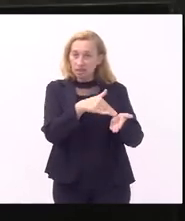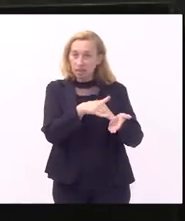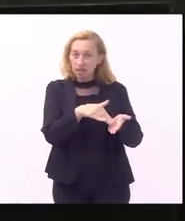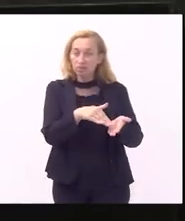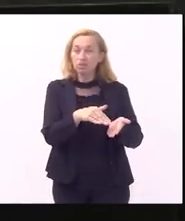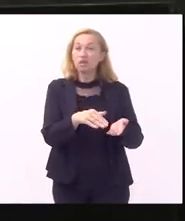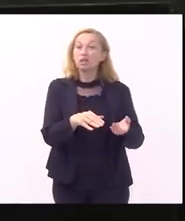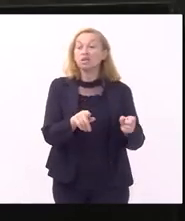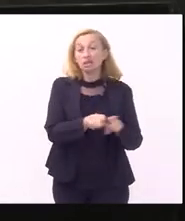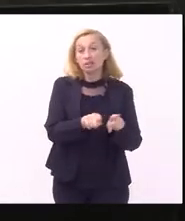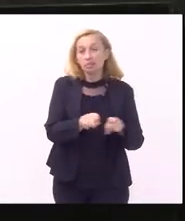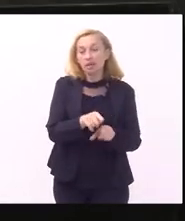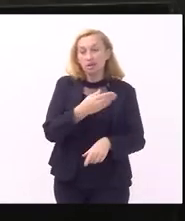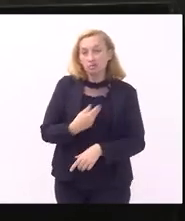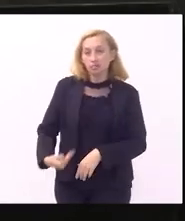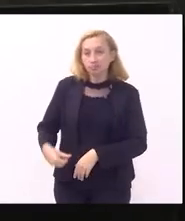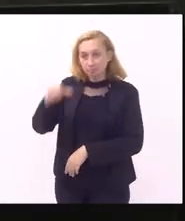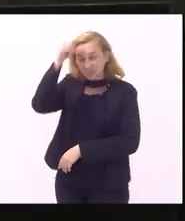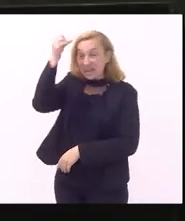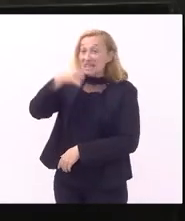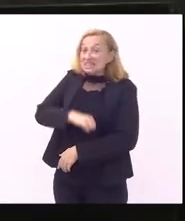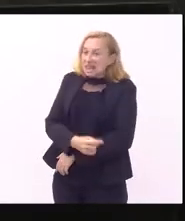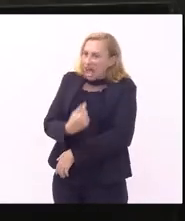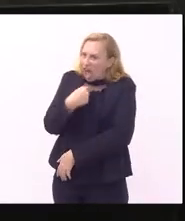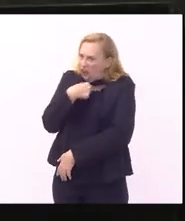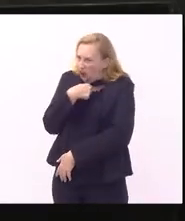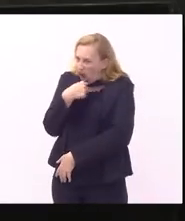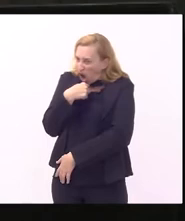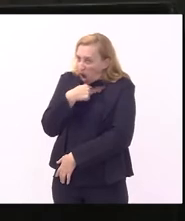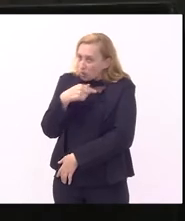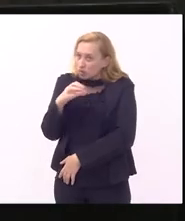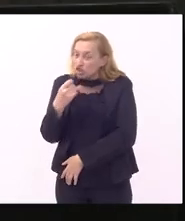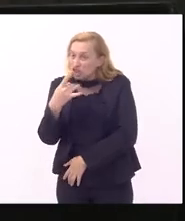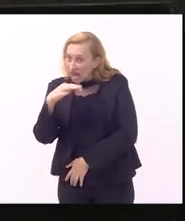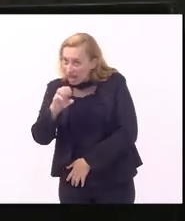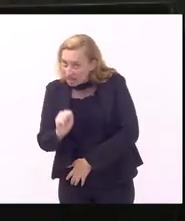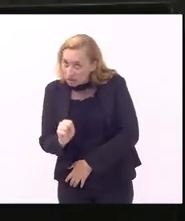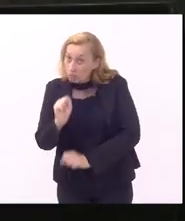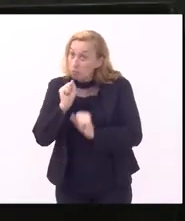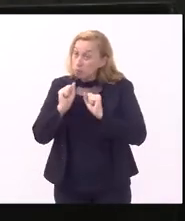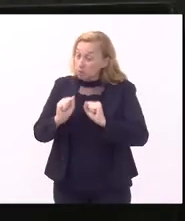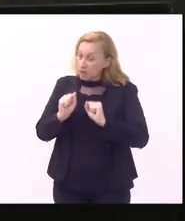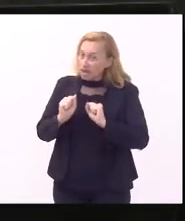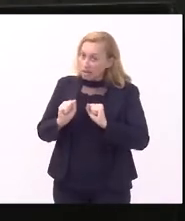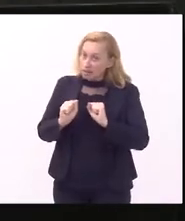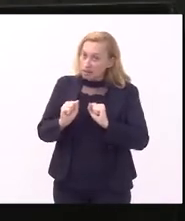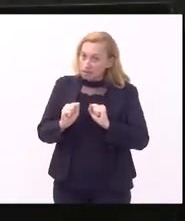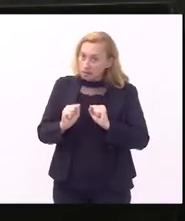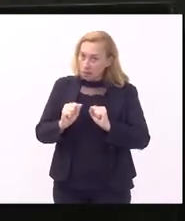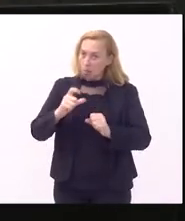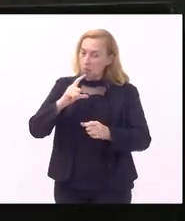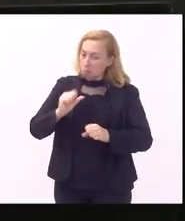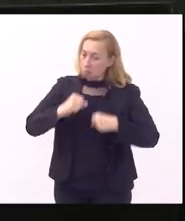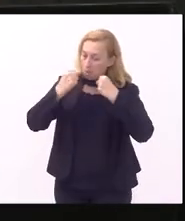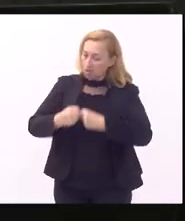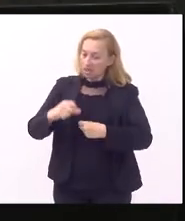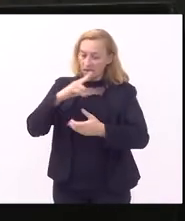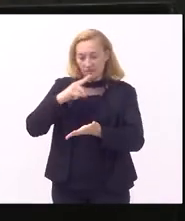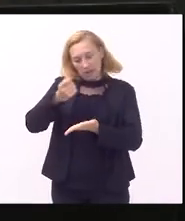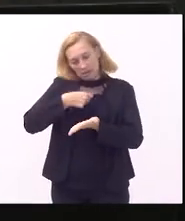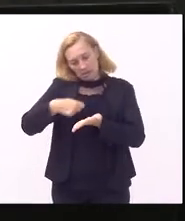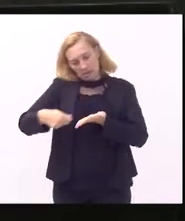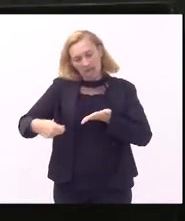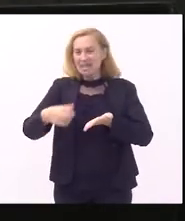Castro então se eu pudesse eu Charles Batista ter poderio sobre a minuta com